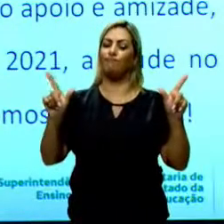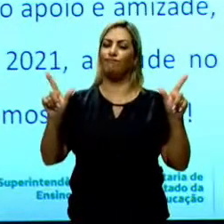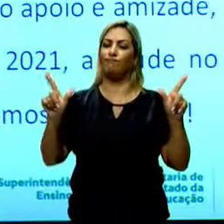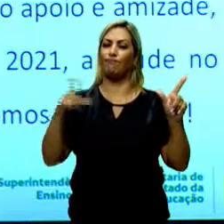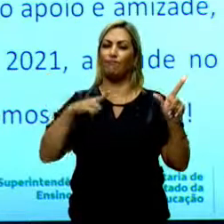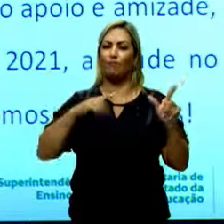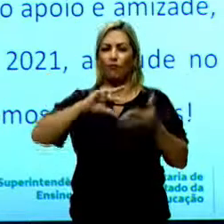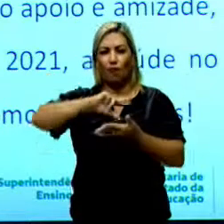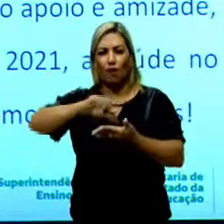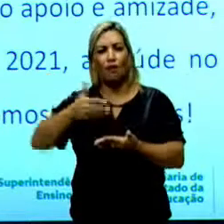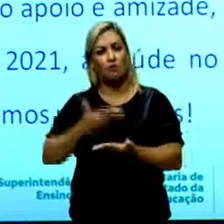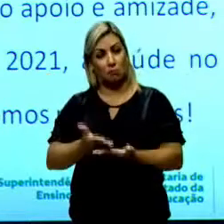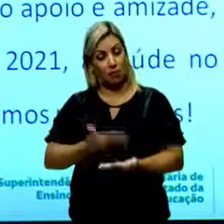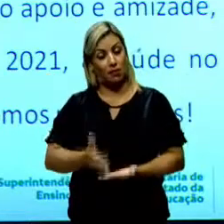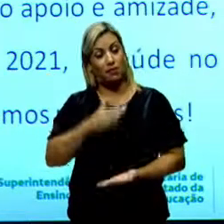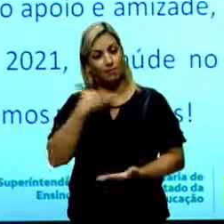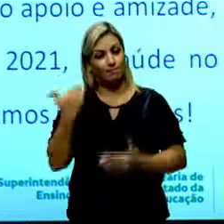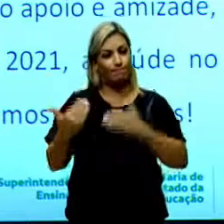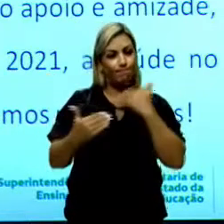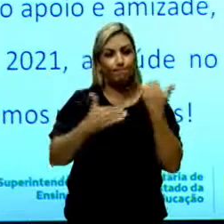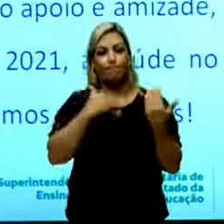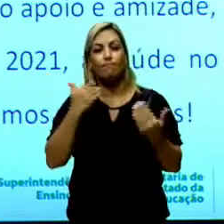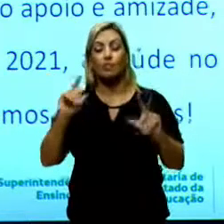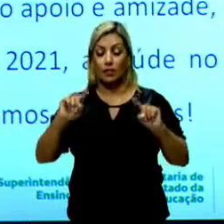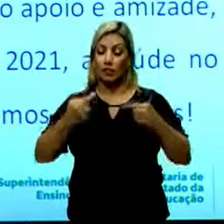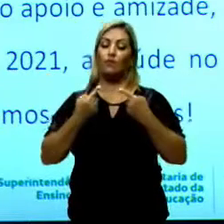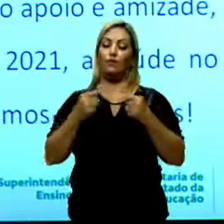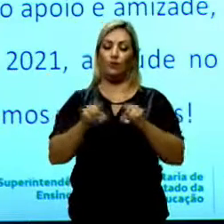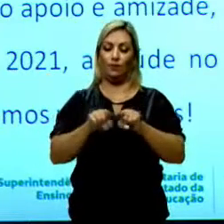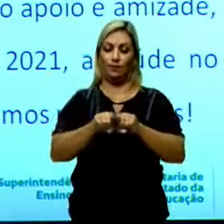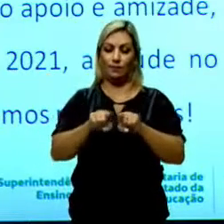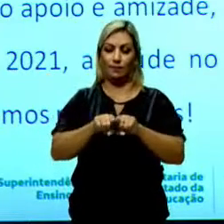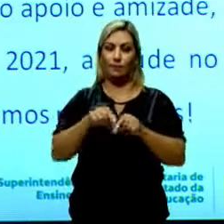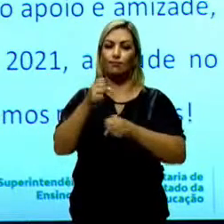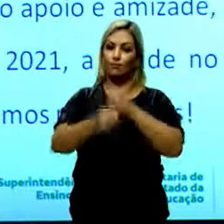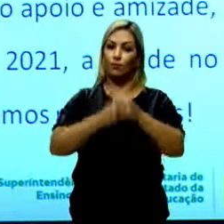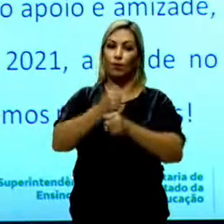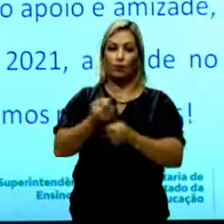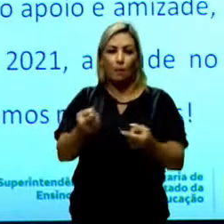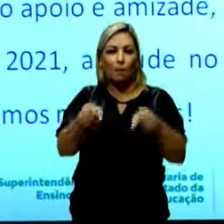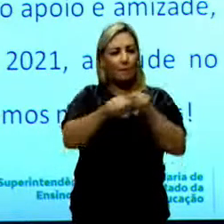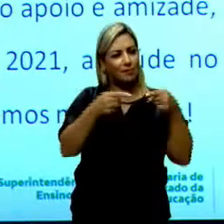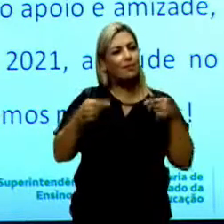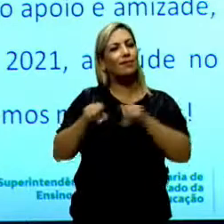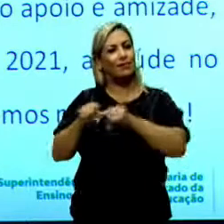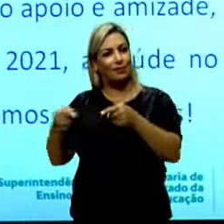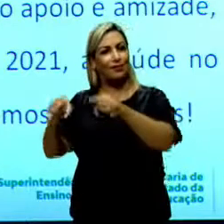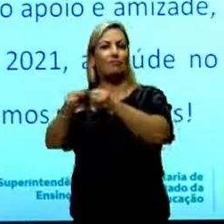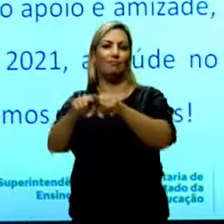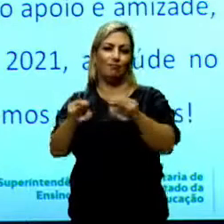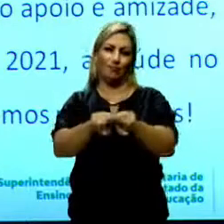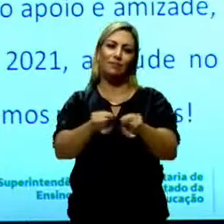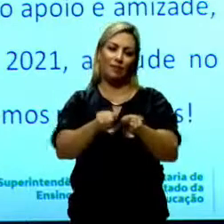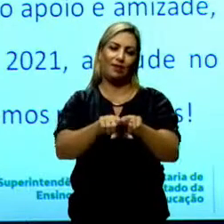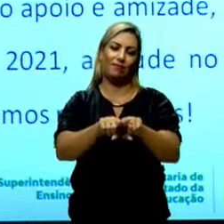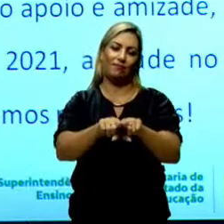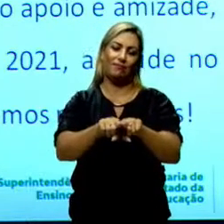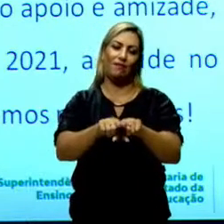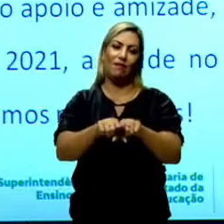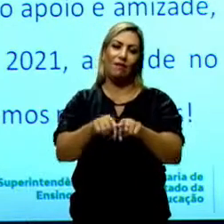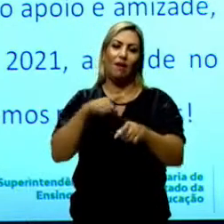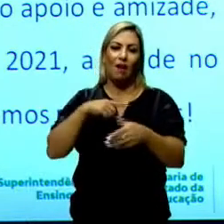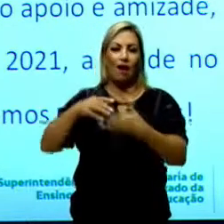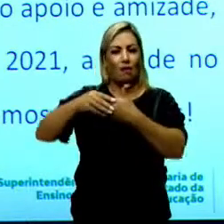permeado por muitas perdas, grandes desafios, foi um ano de parcerias. Um ano em que a mão